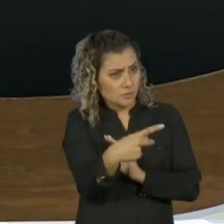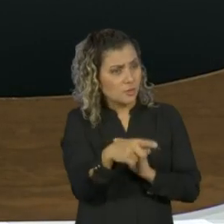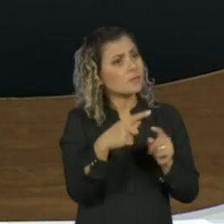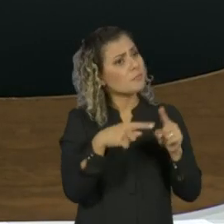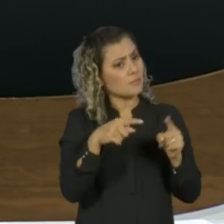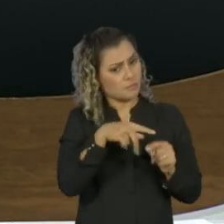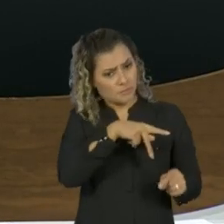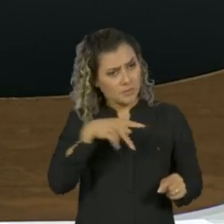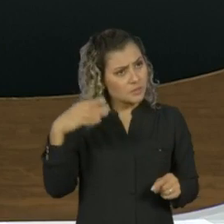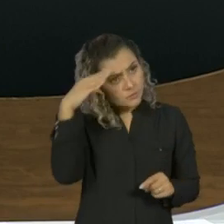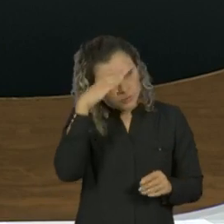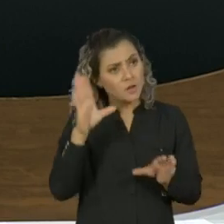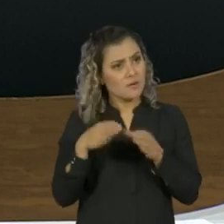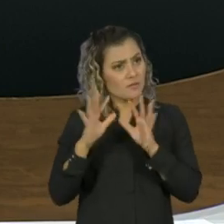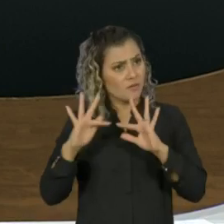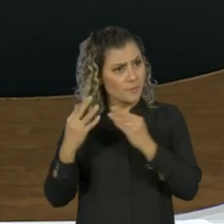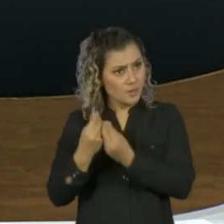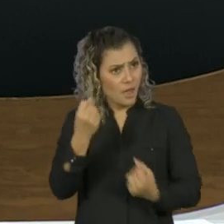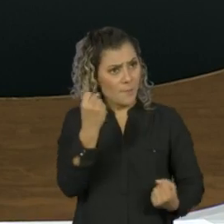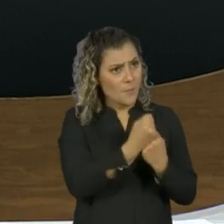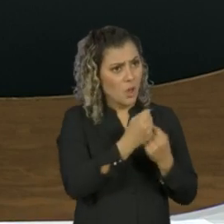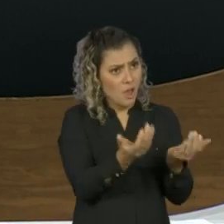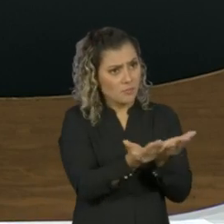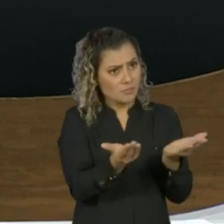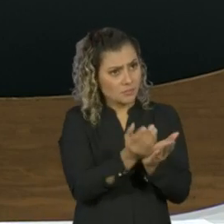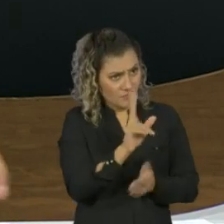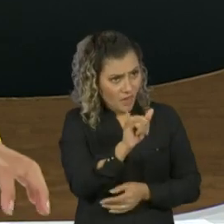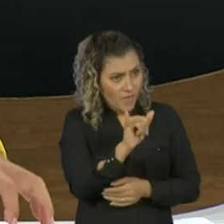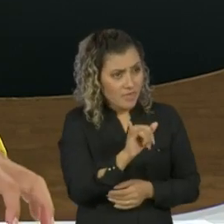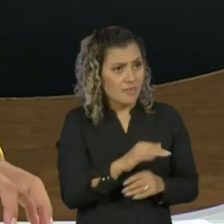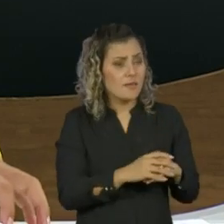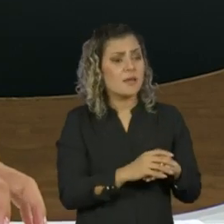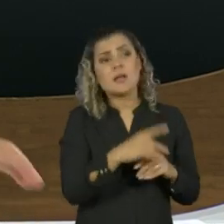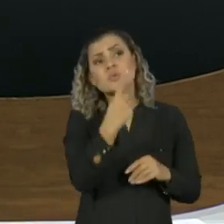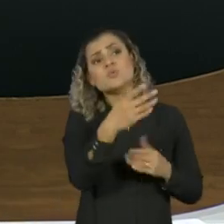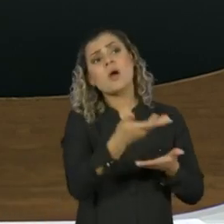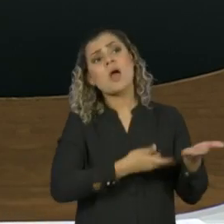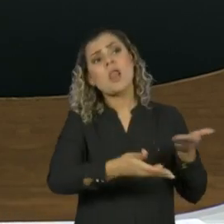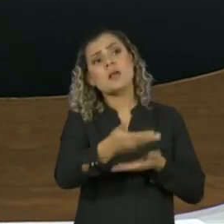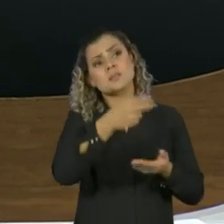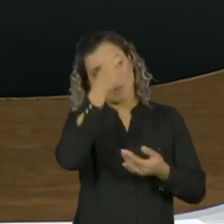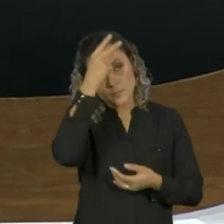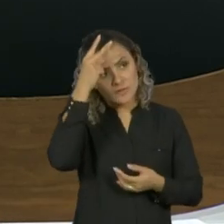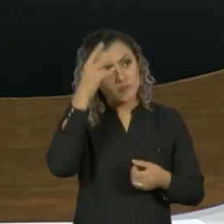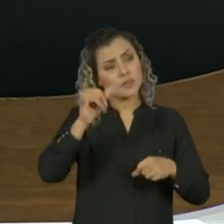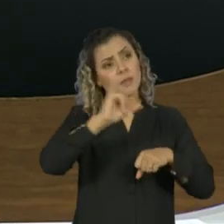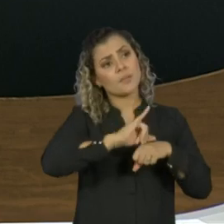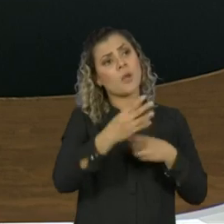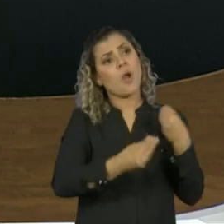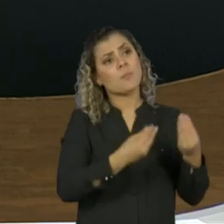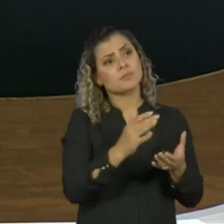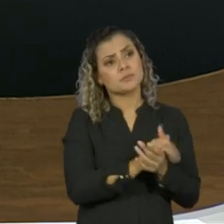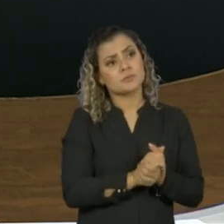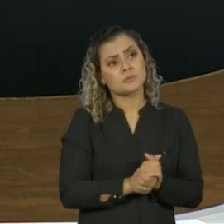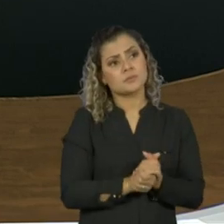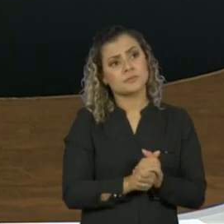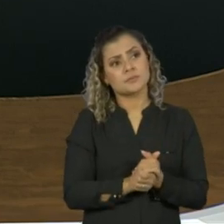família Bolsonaro vai apoiar a reeleição de Marcelo Crivella. E a sua relação com o prefeito da capital? Como está, governador?